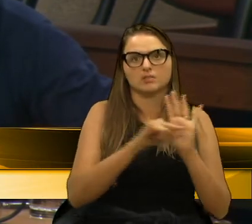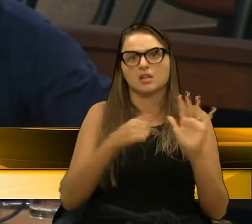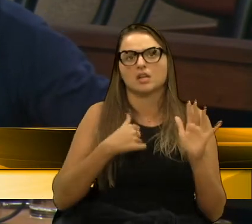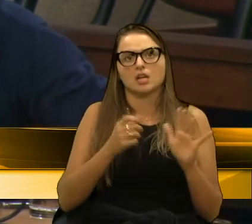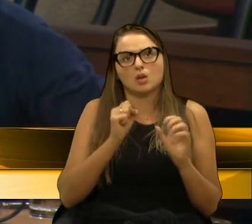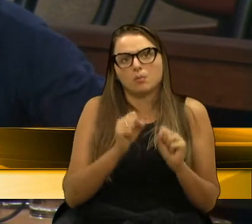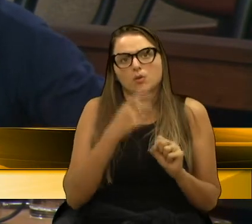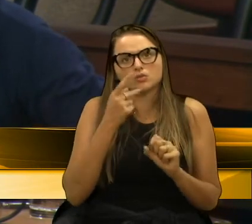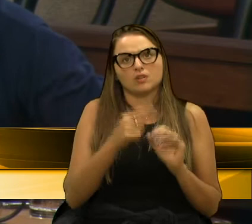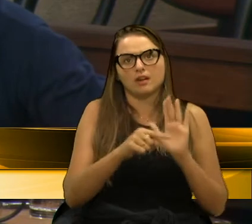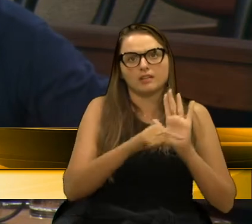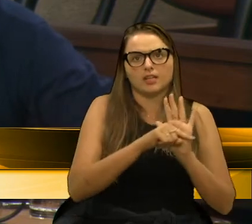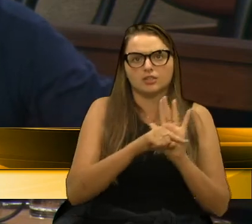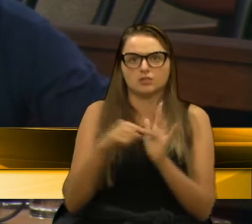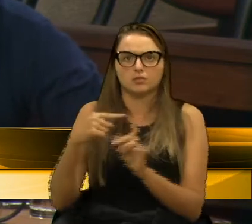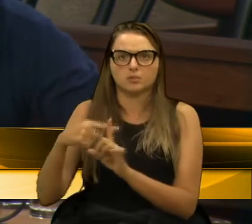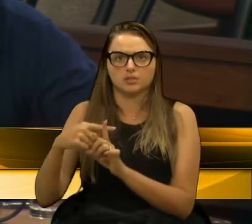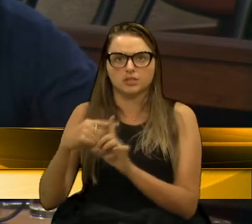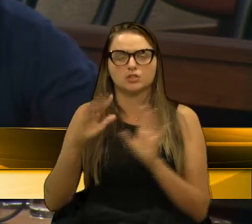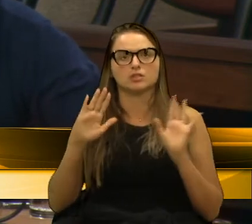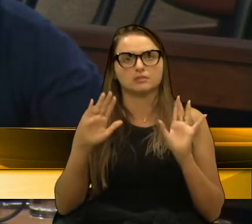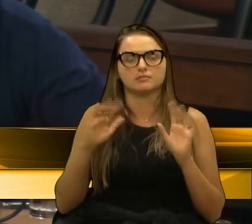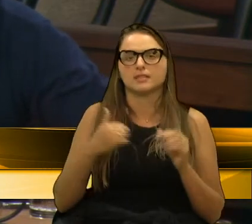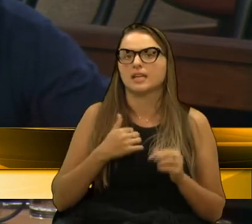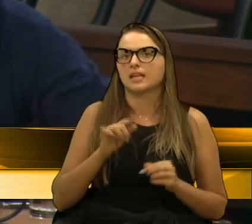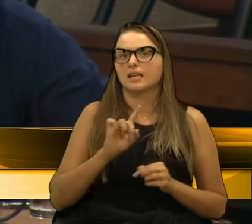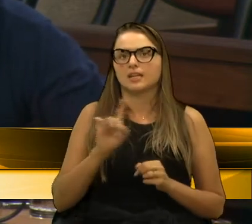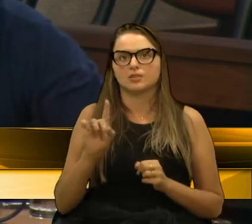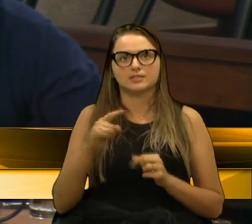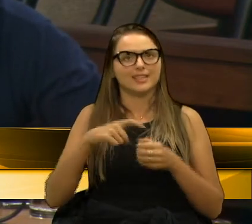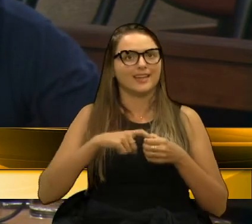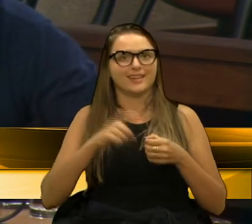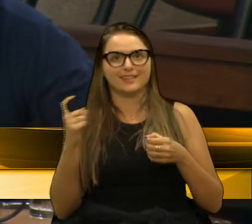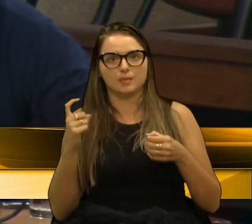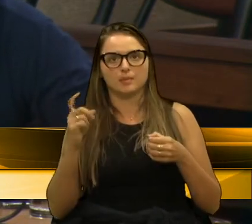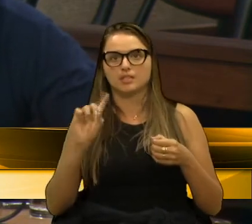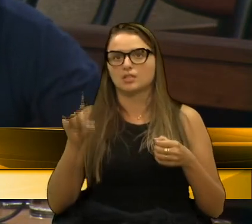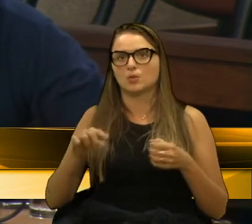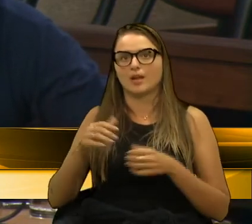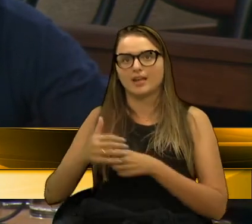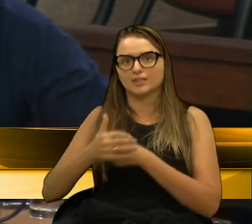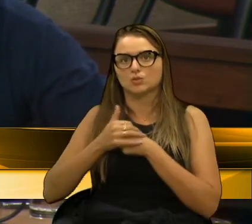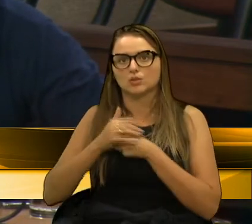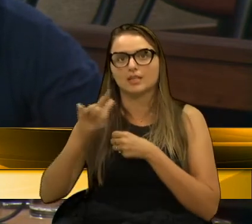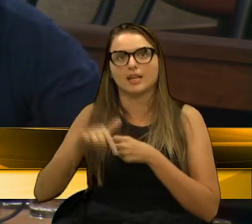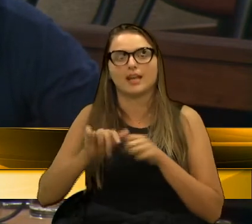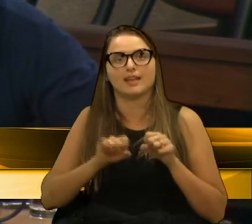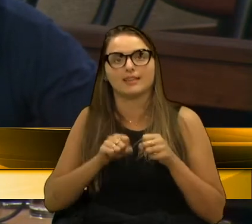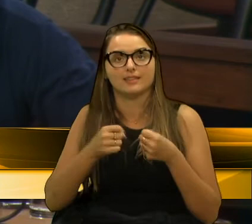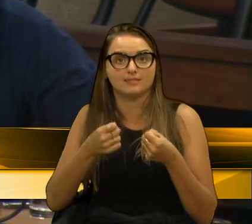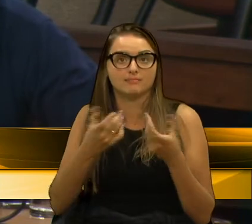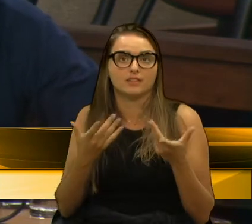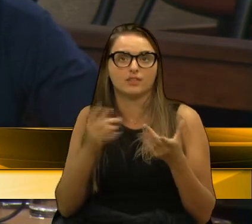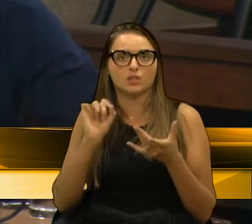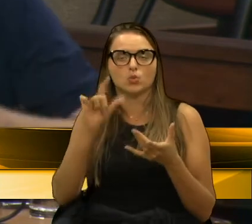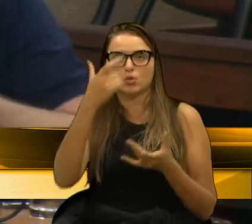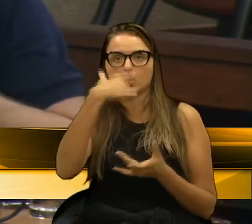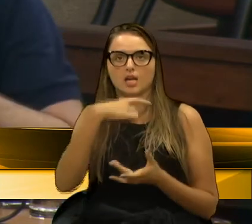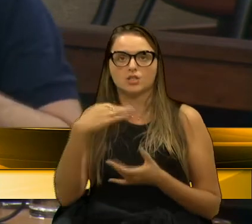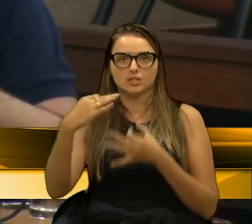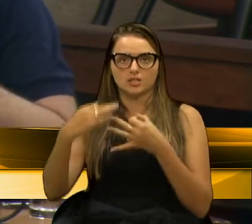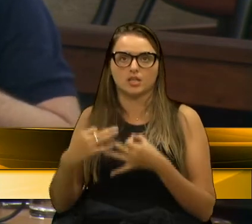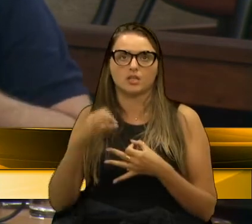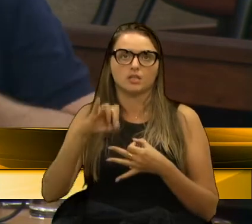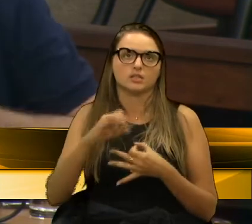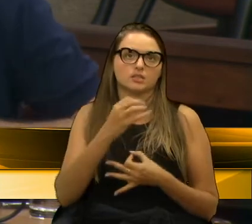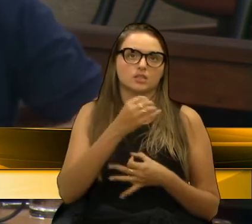negativas e outras positivas do governo. Então, ser independente não é se esconder, é sempre estar do lado do que se acha correto, independente se o governo